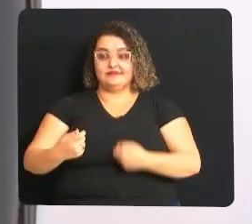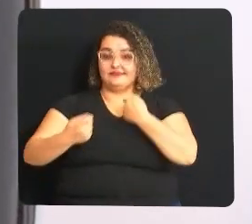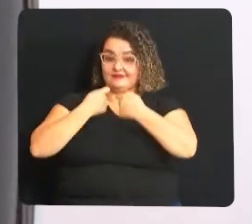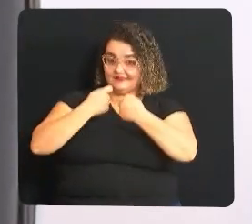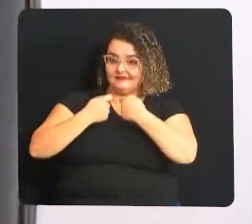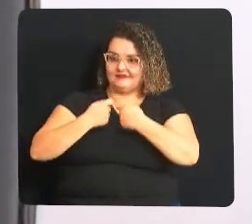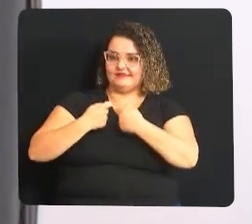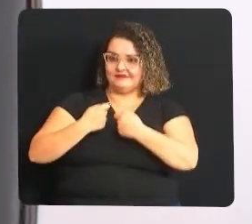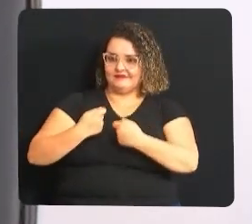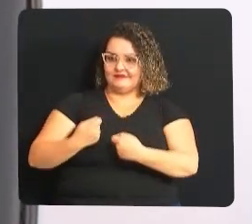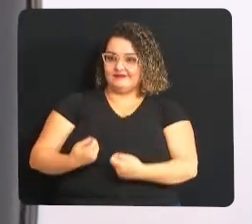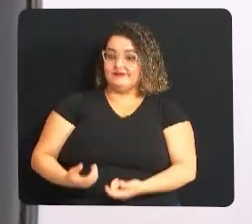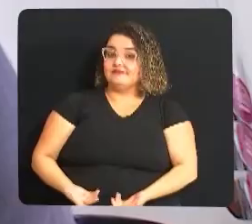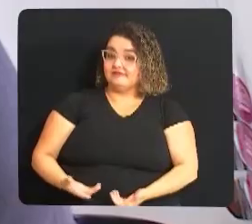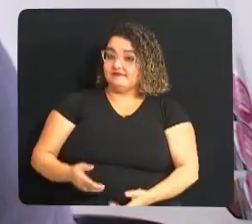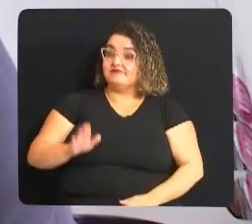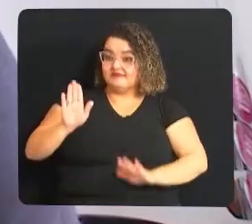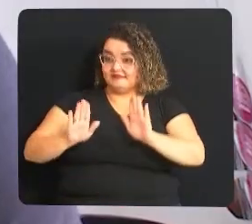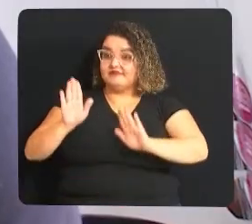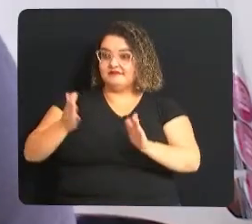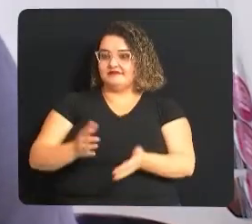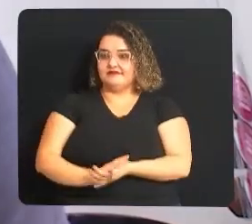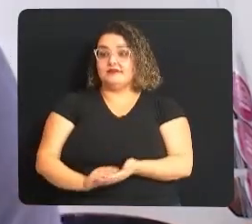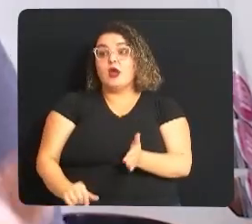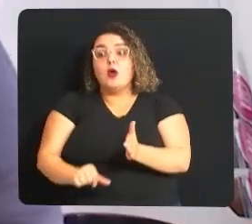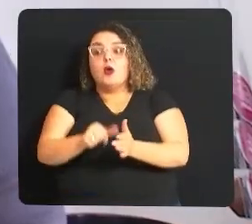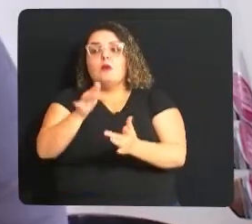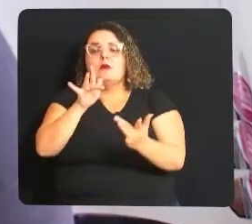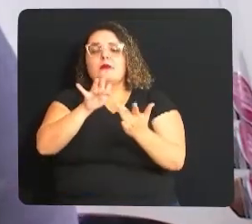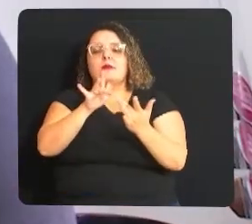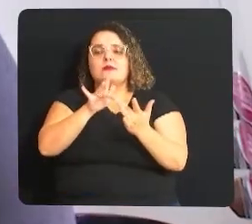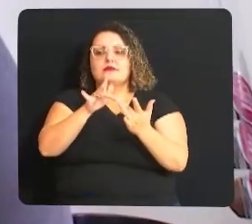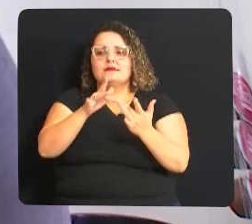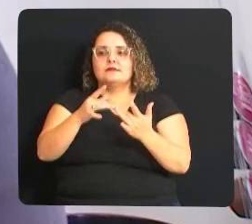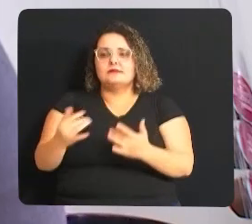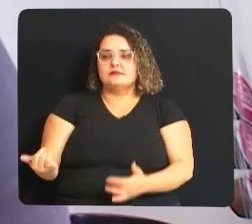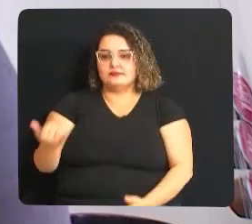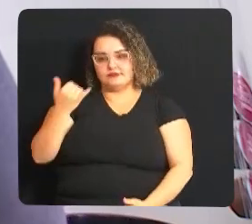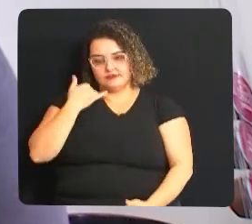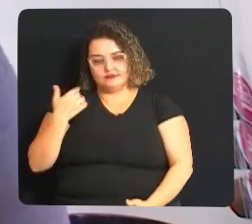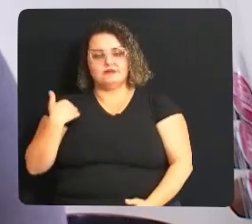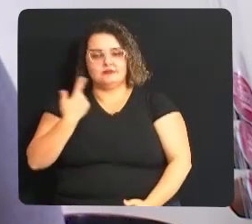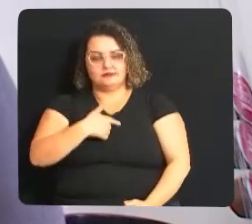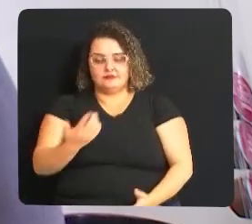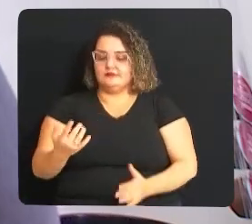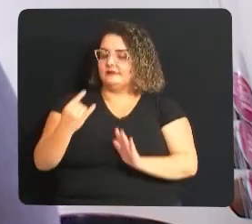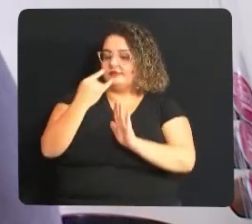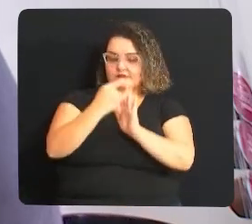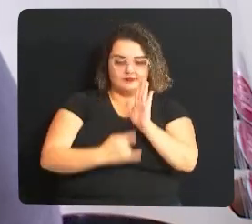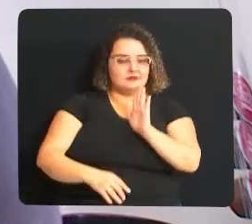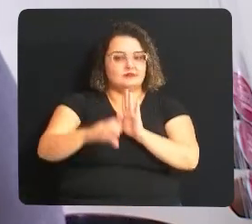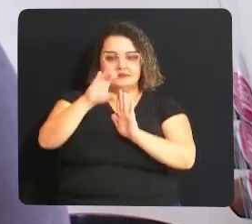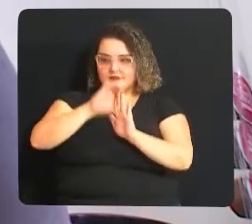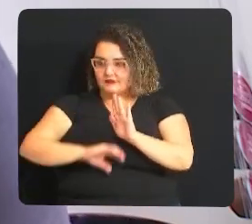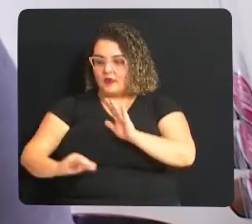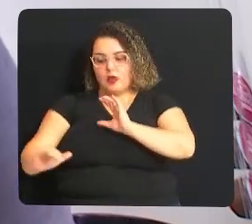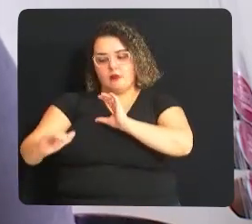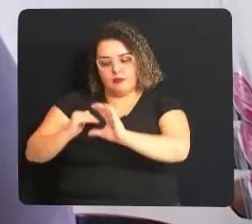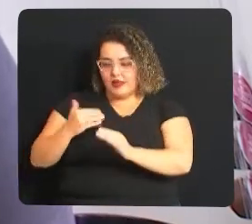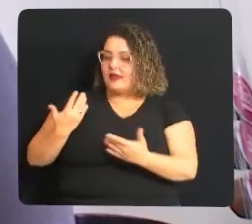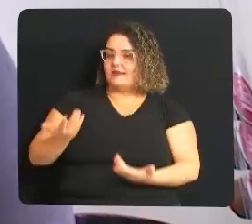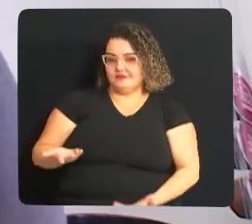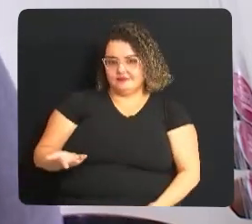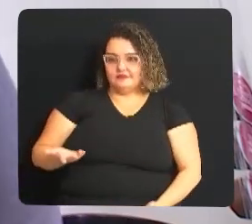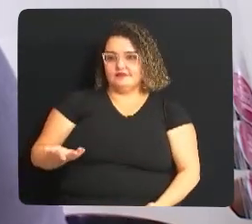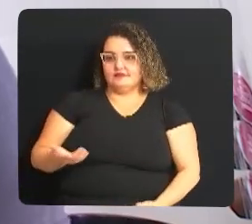com possíveis candidatos. O primeiro contato, eles entram em contato conosco, enviam currículo, laudo, nós fazemos de